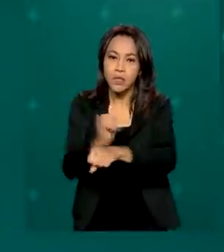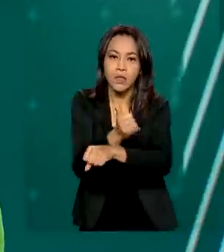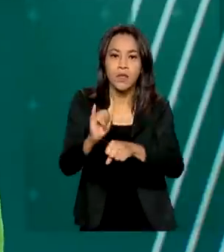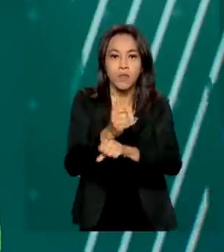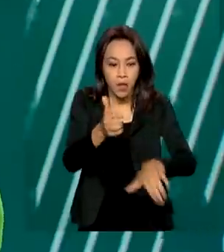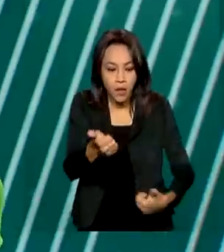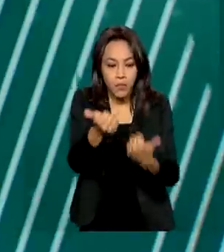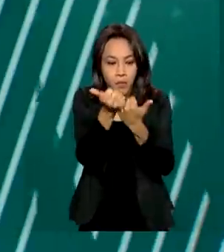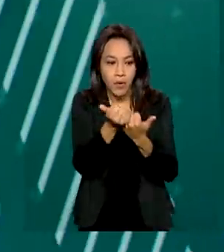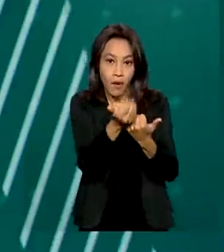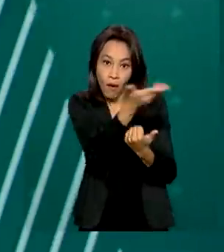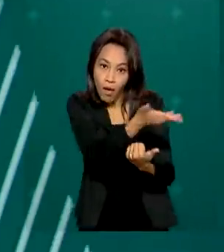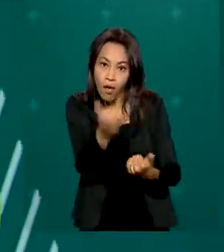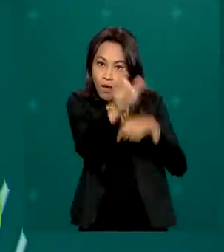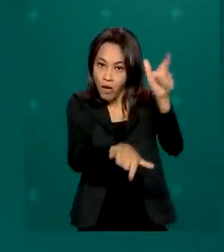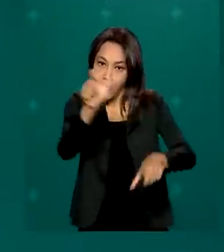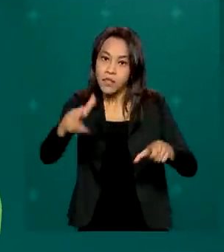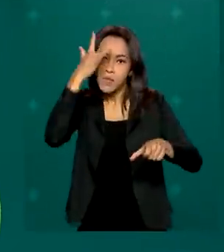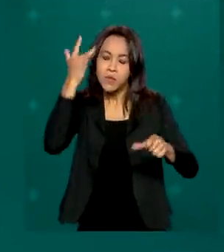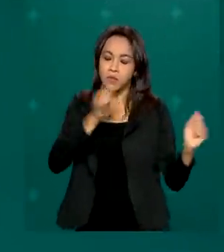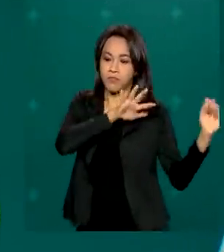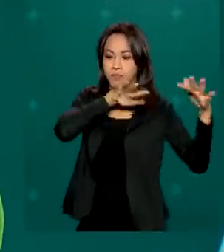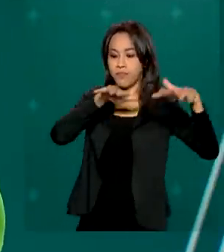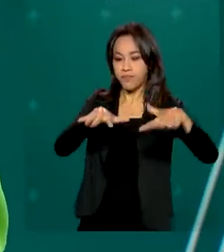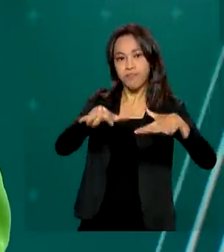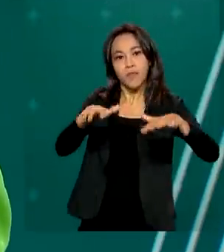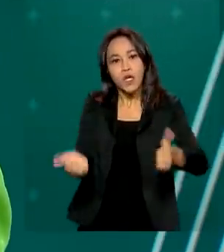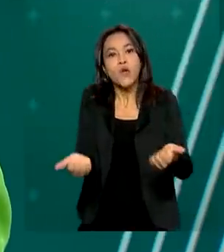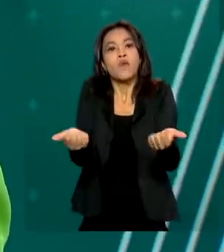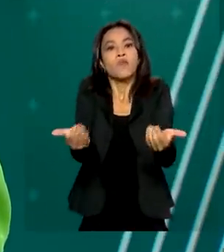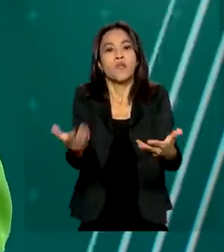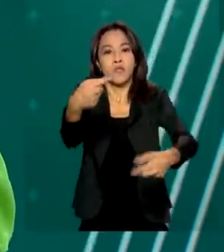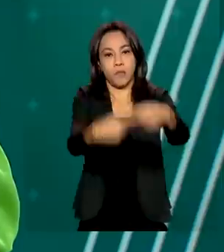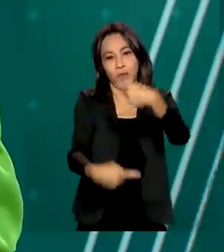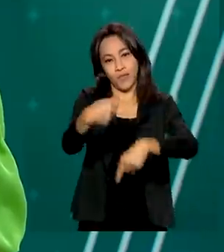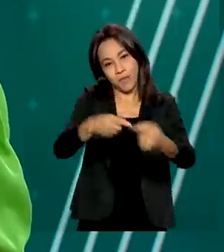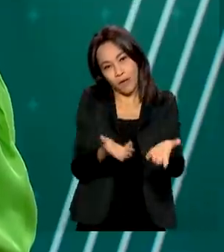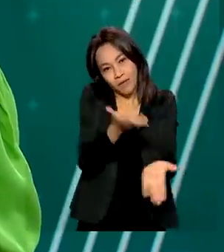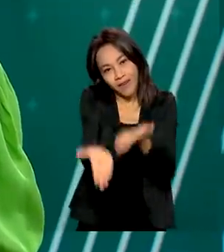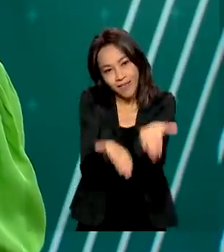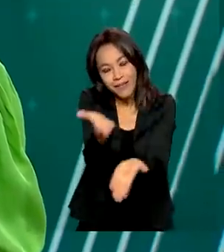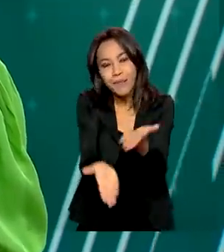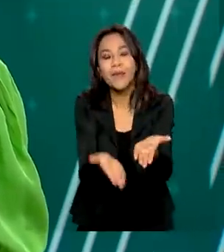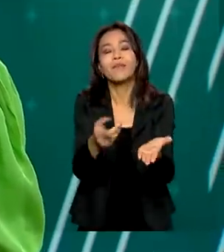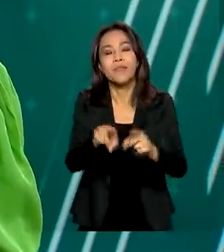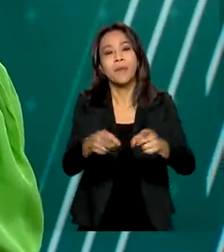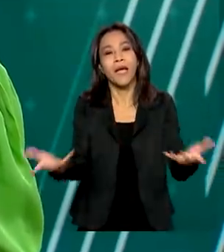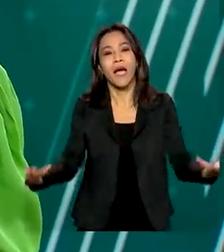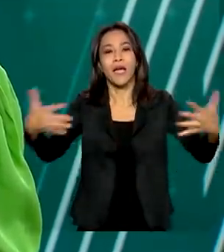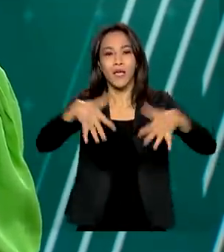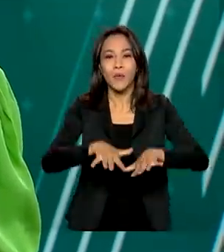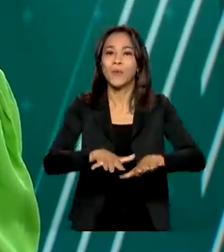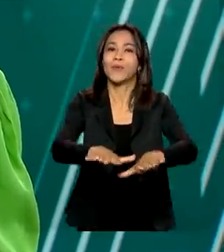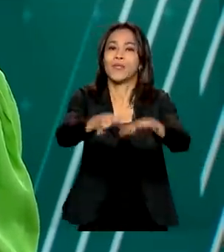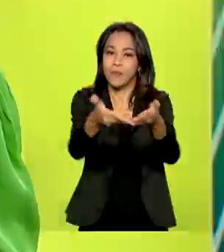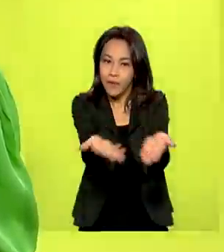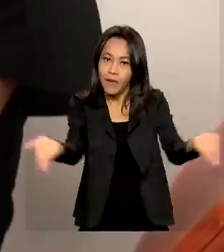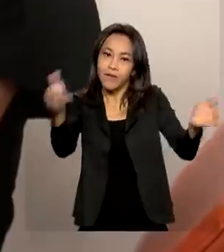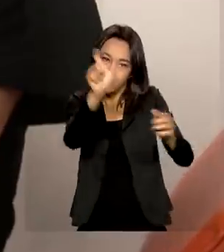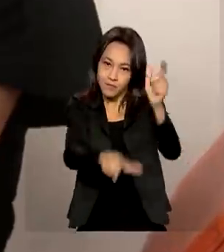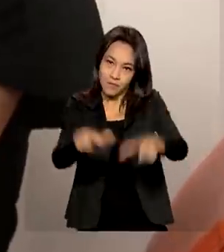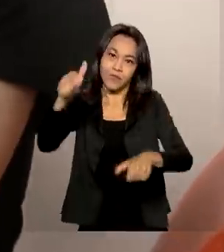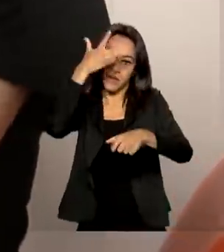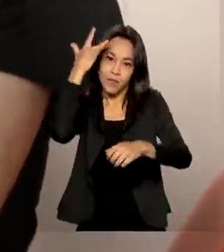pessoas, garantir mais visibilidade e oferecer políticas públicas para o tratamento e a inclusão dos chamados raros.